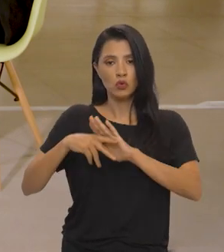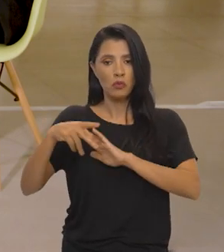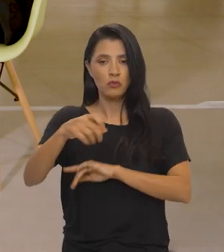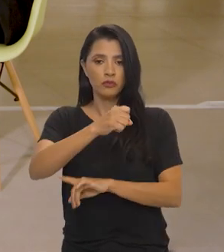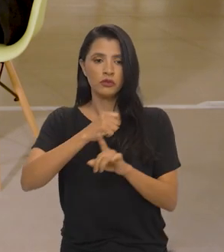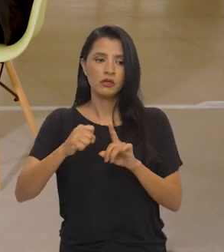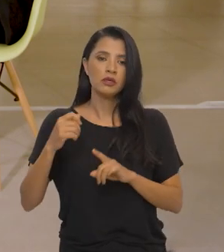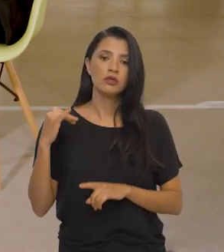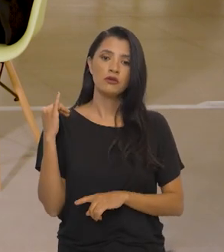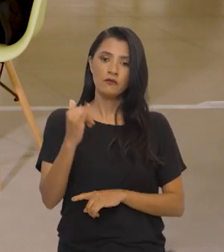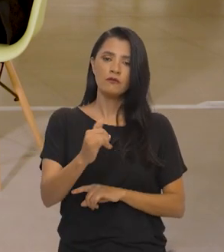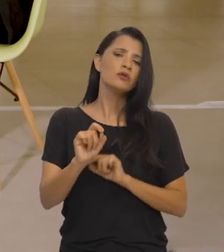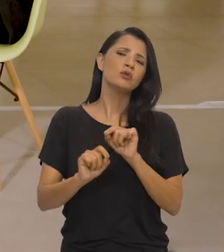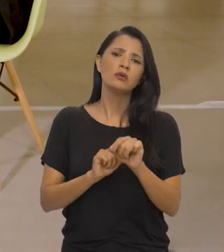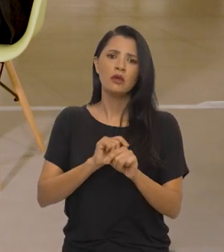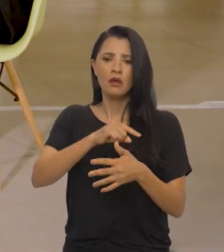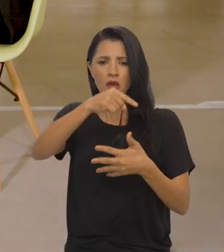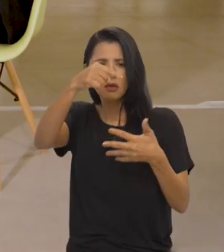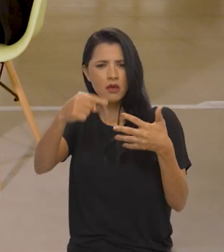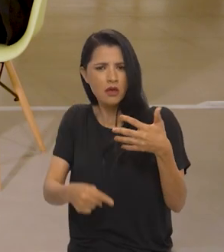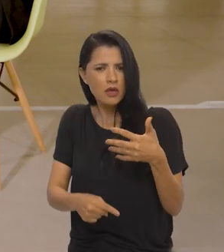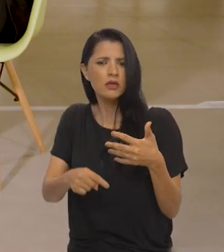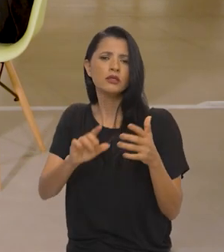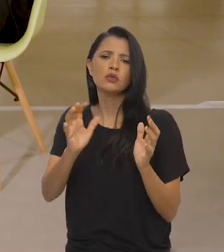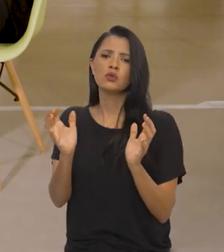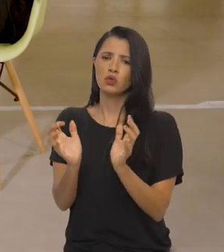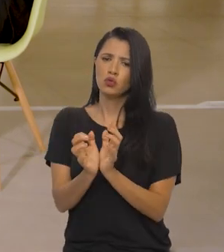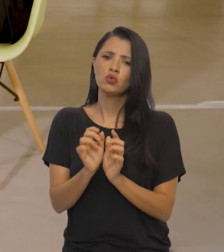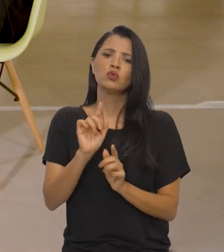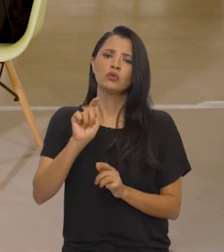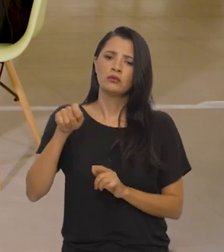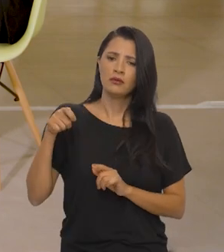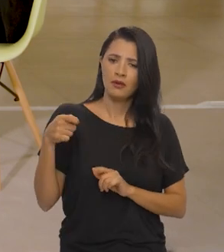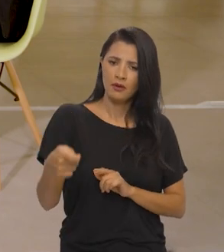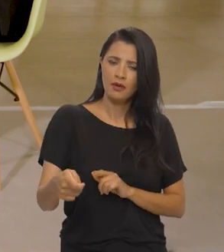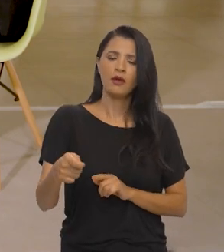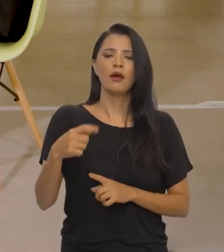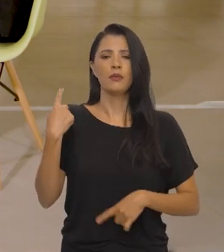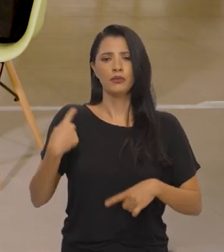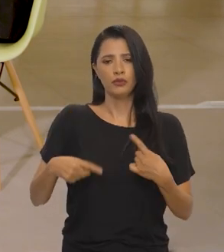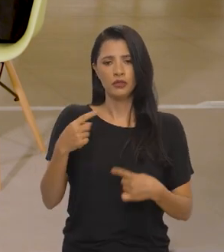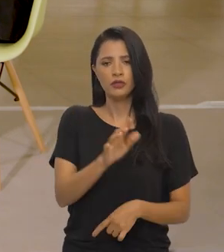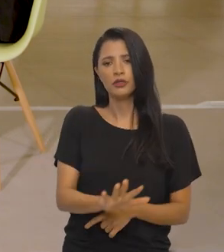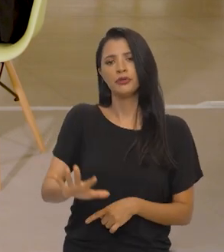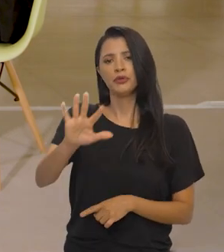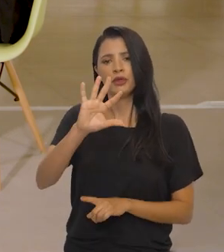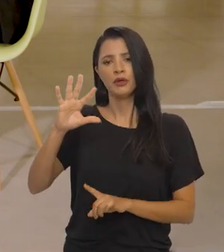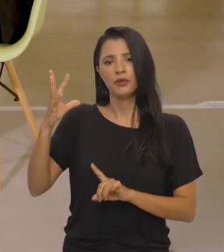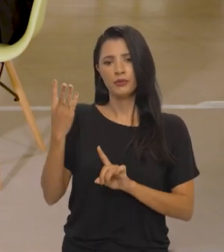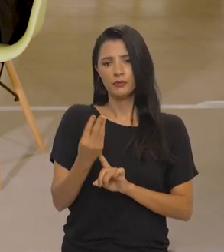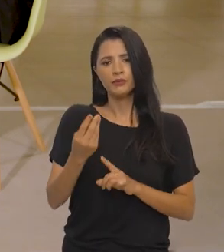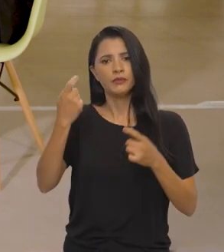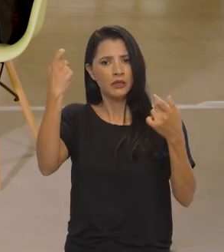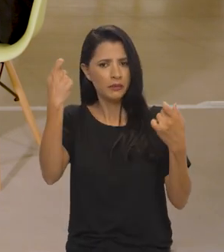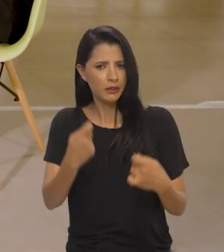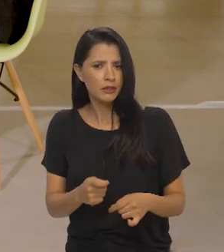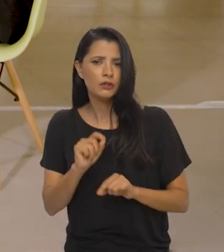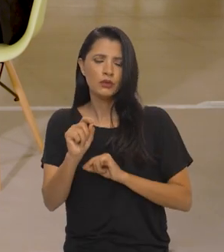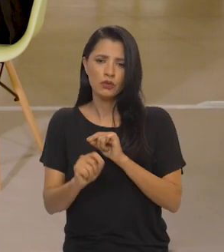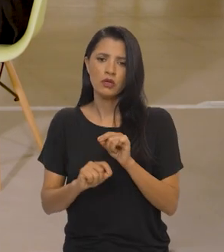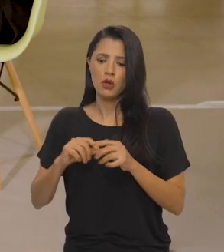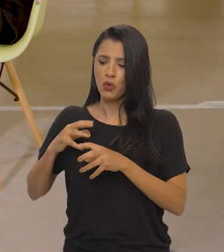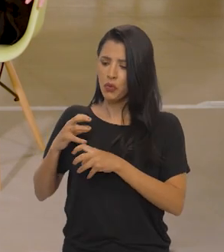da sociedade, para que a gente diga, isso, esse conjunto de ações, é a política nacional das artes. Porque uma política precisa